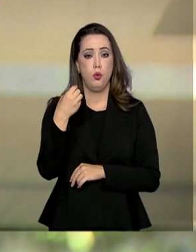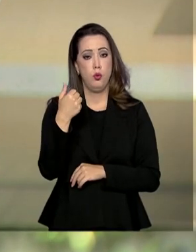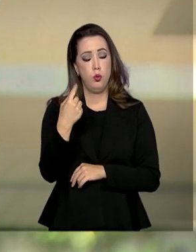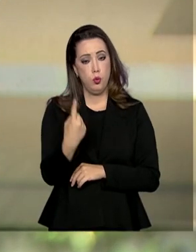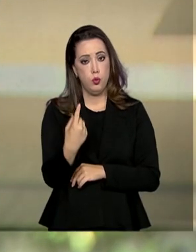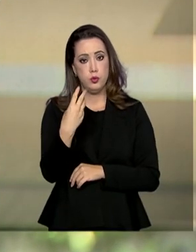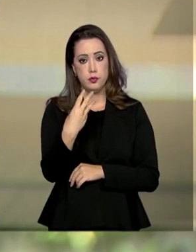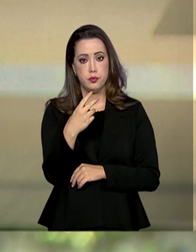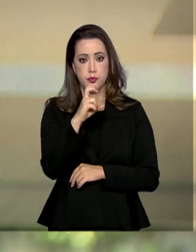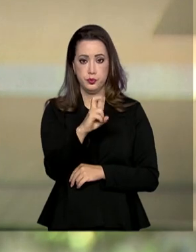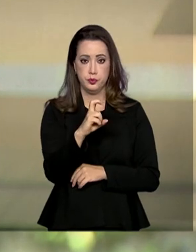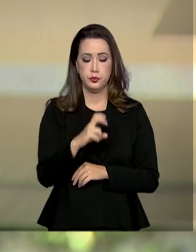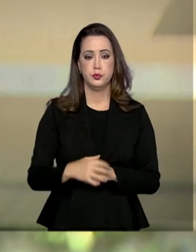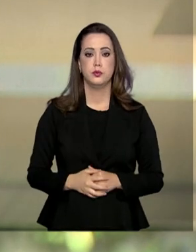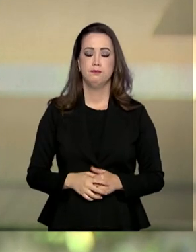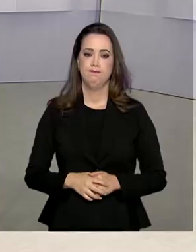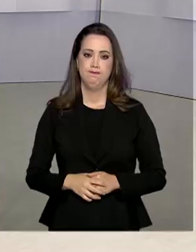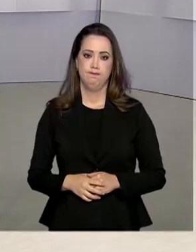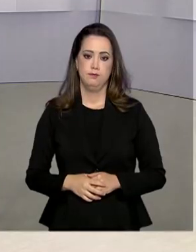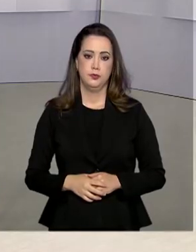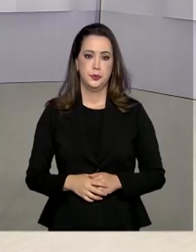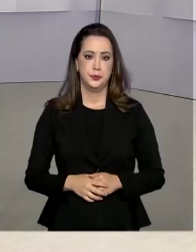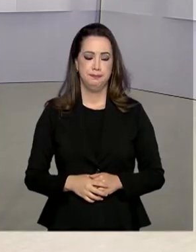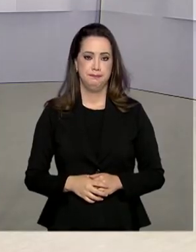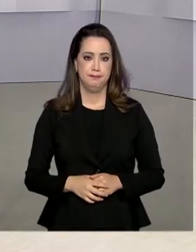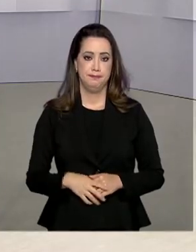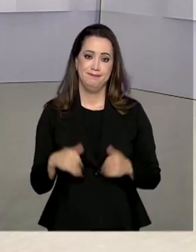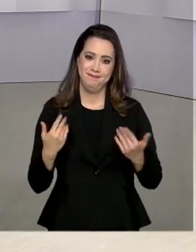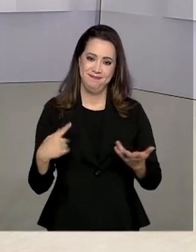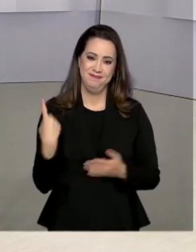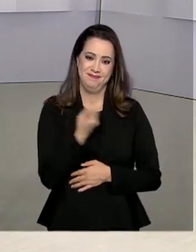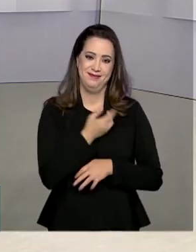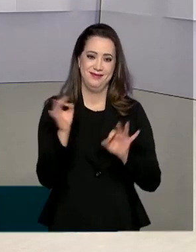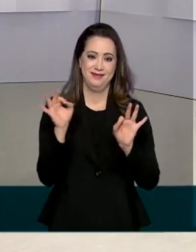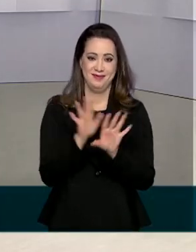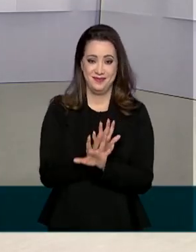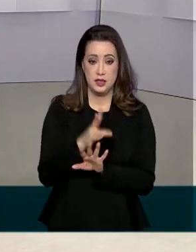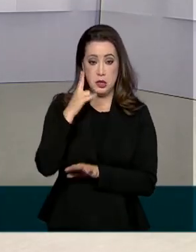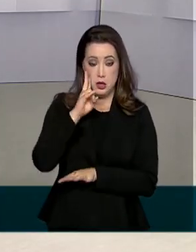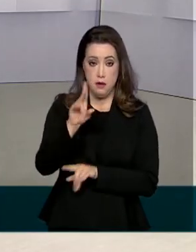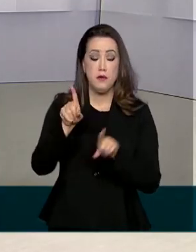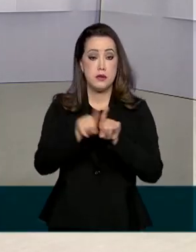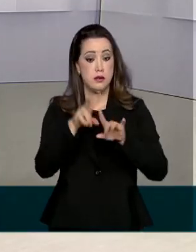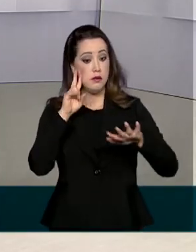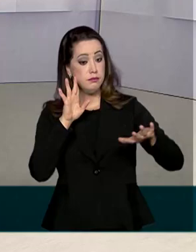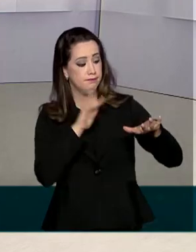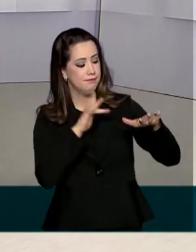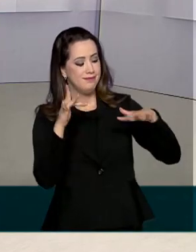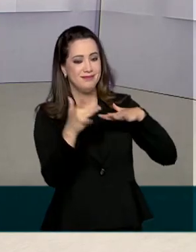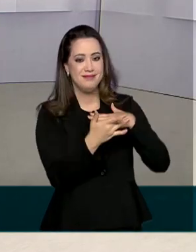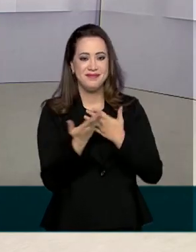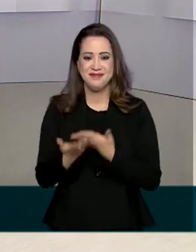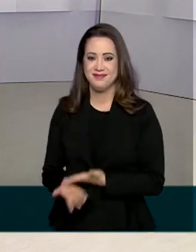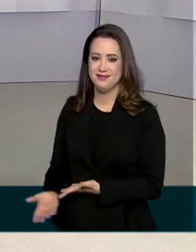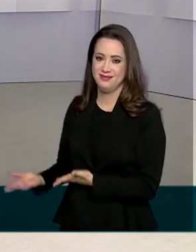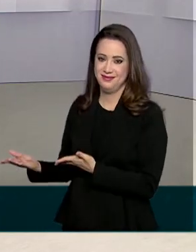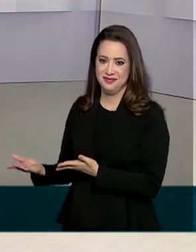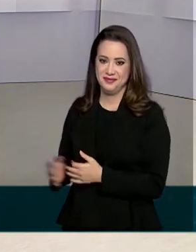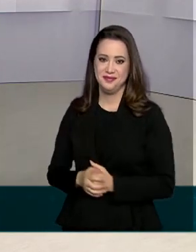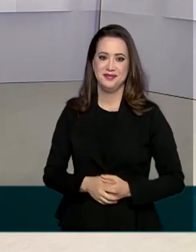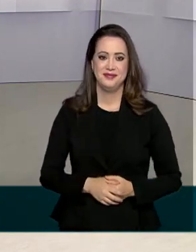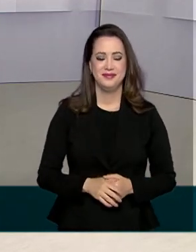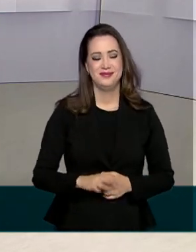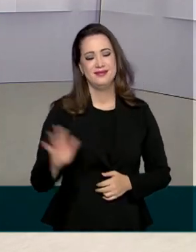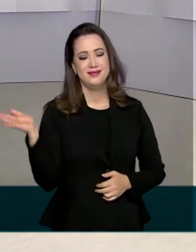telefone 135. É isso, a gente fica por aqui. E você continua bem informado seguindo as nossas redes